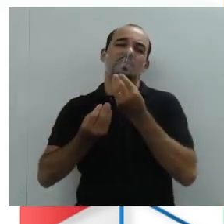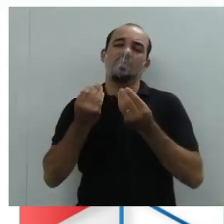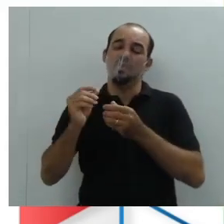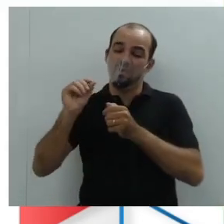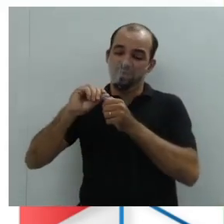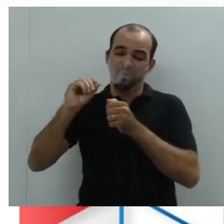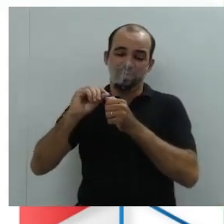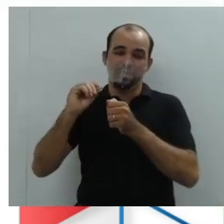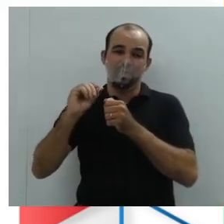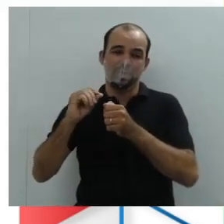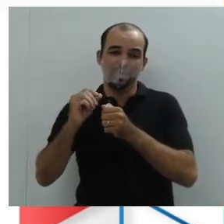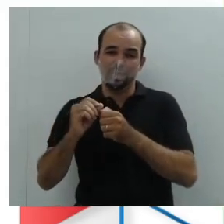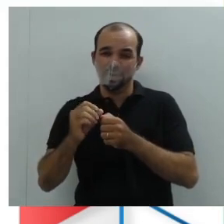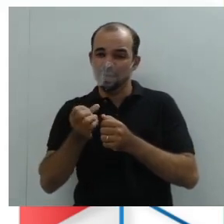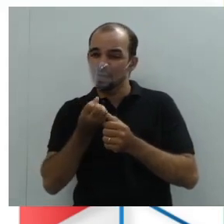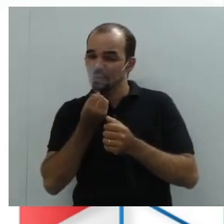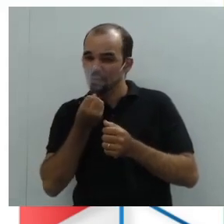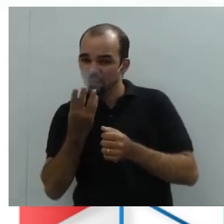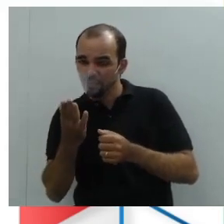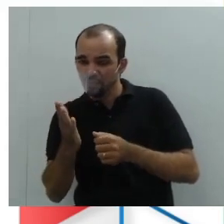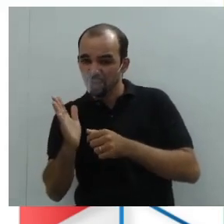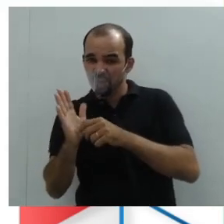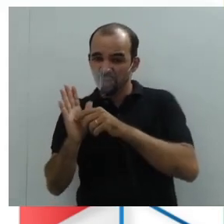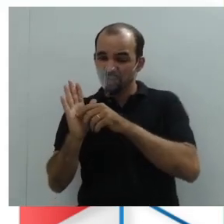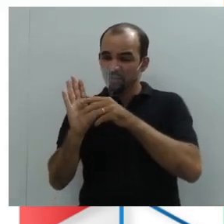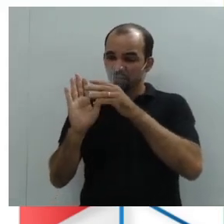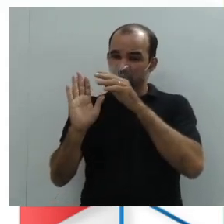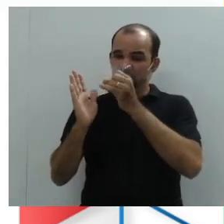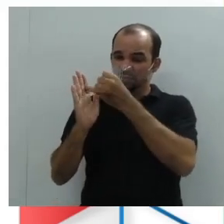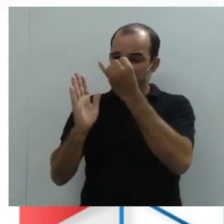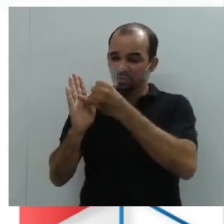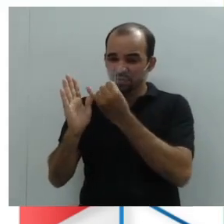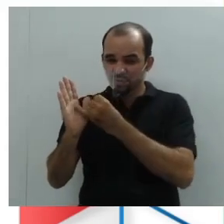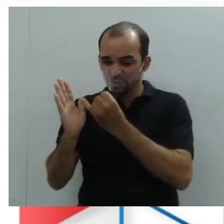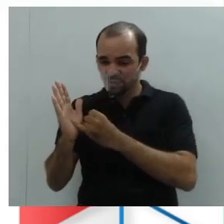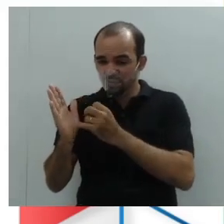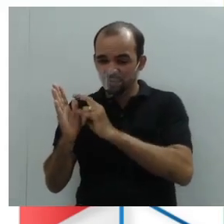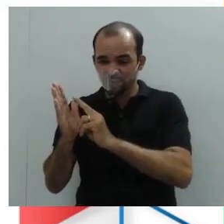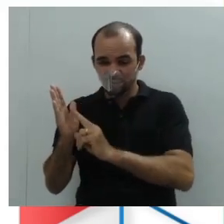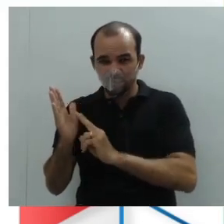gente precisa fazer? Vamos se ater a esses pontos. Volta para o slide.